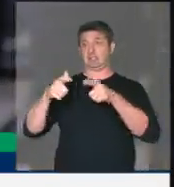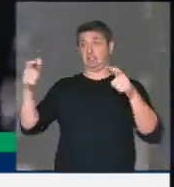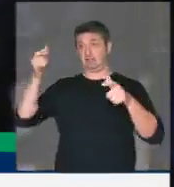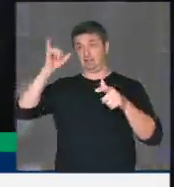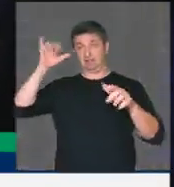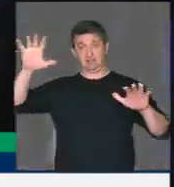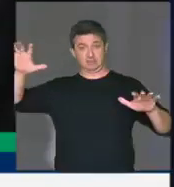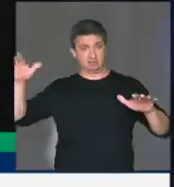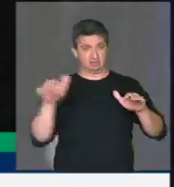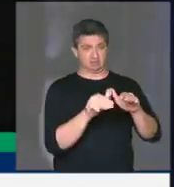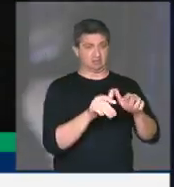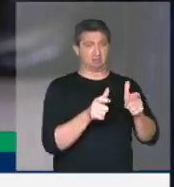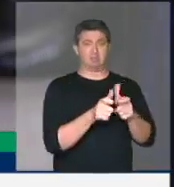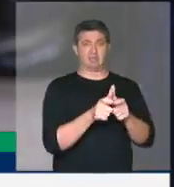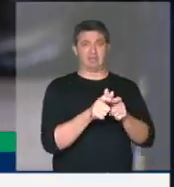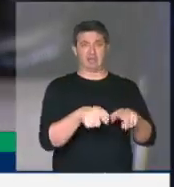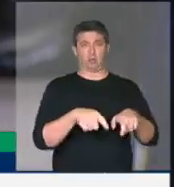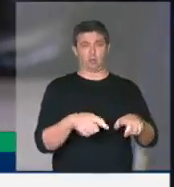em geral, financiamento dos grandes.